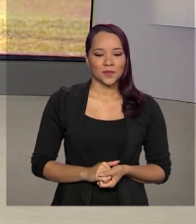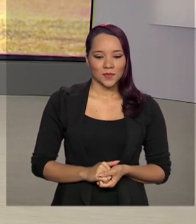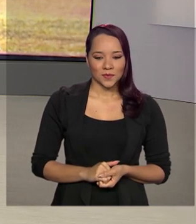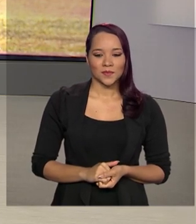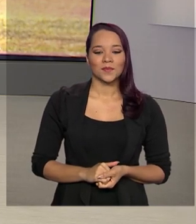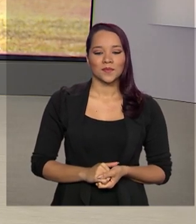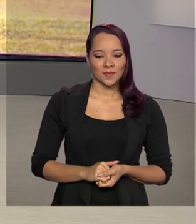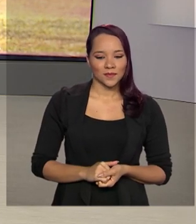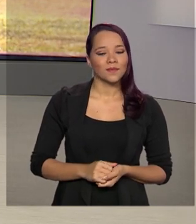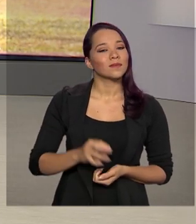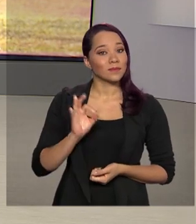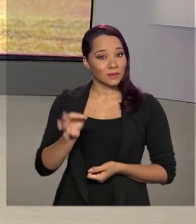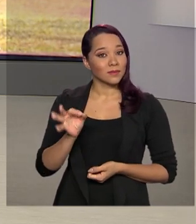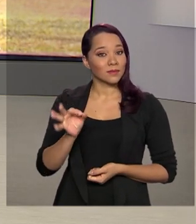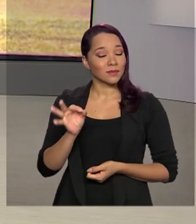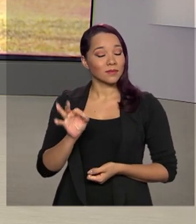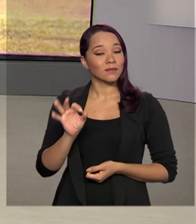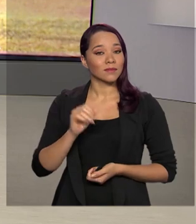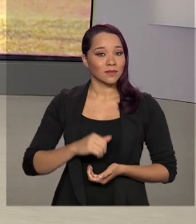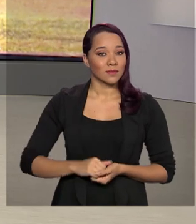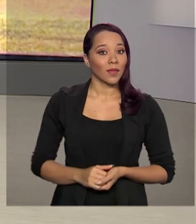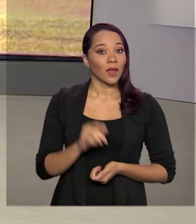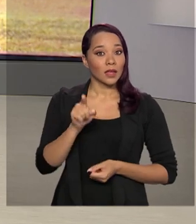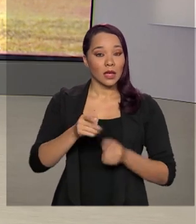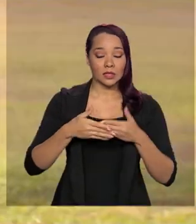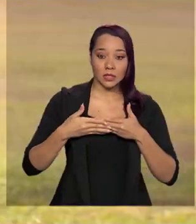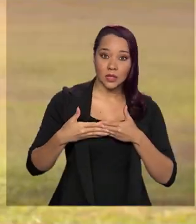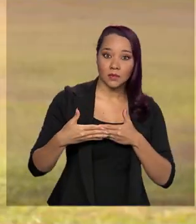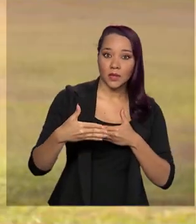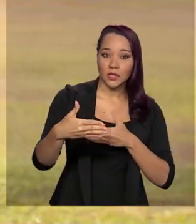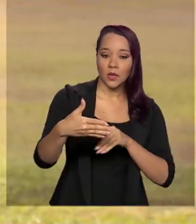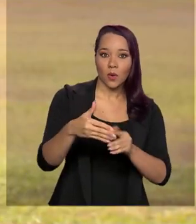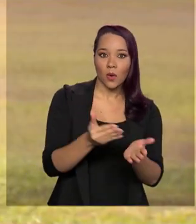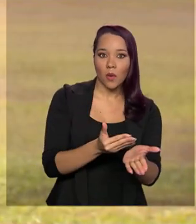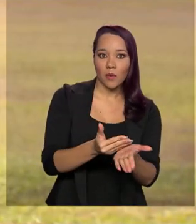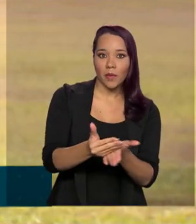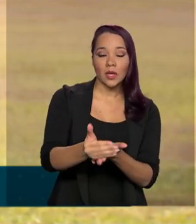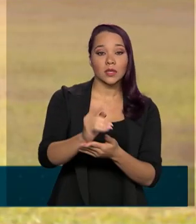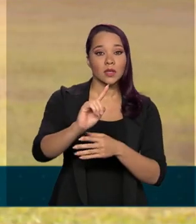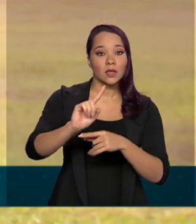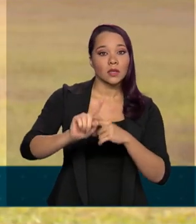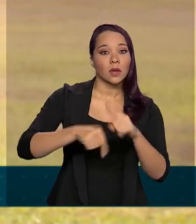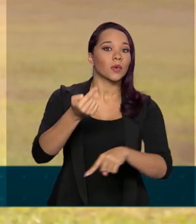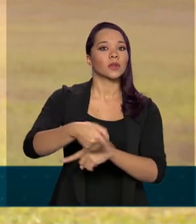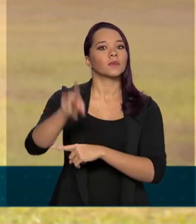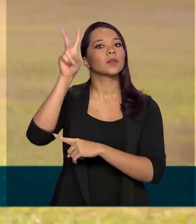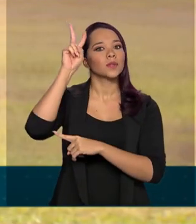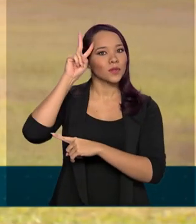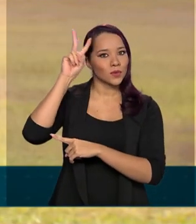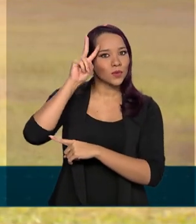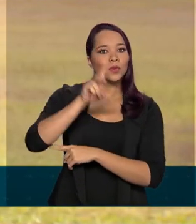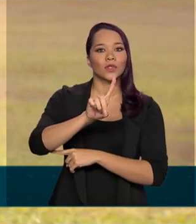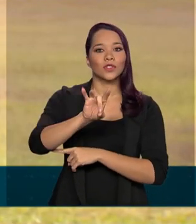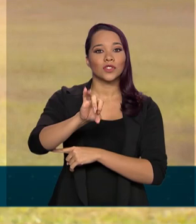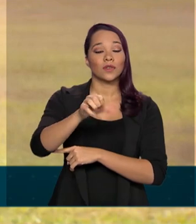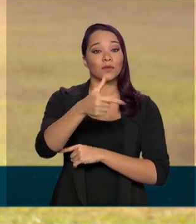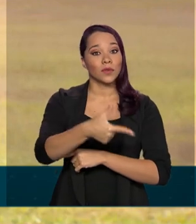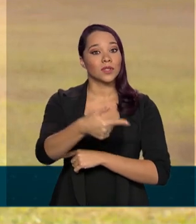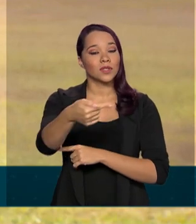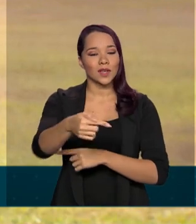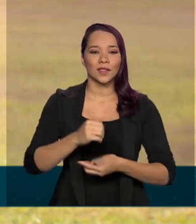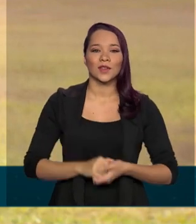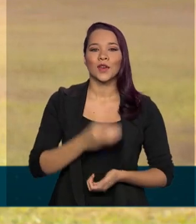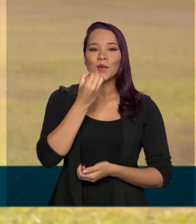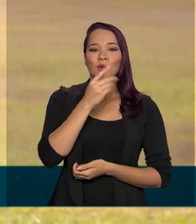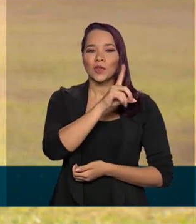É isso mesmo, viu, Renata? E essa ampliação já começa a valer a partir da próxima segunda-feira, dia 27. Bom